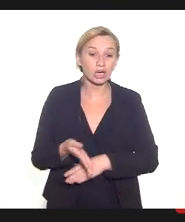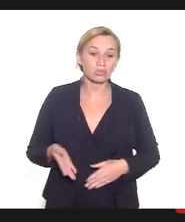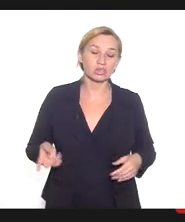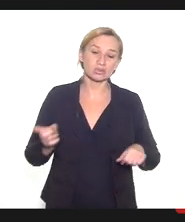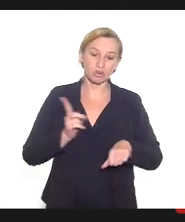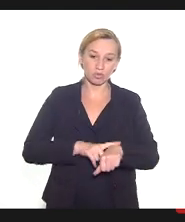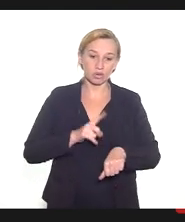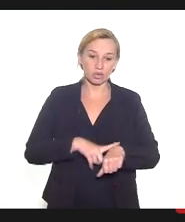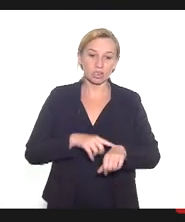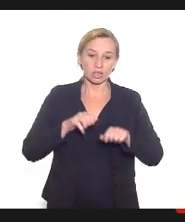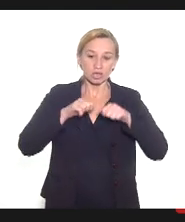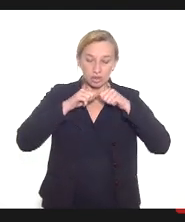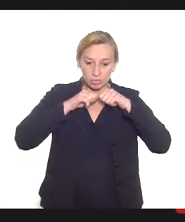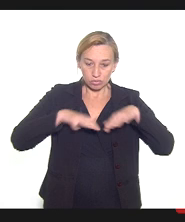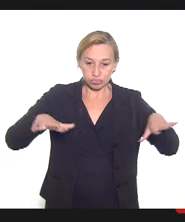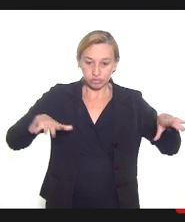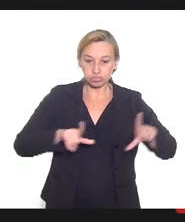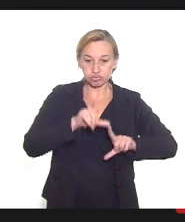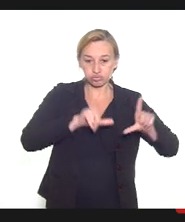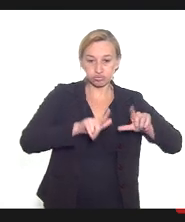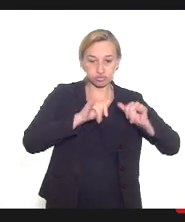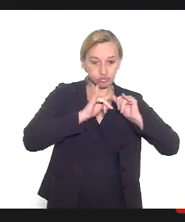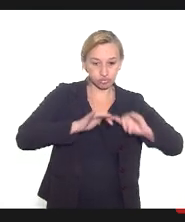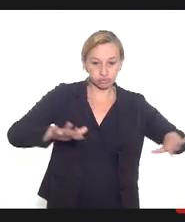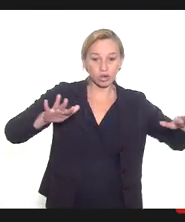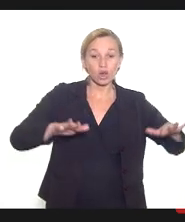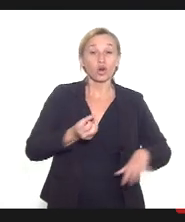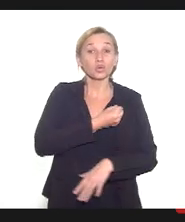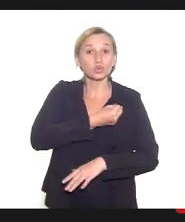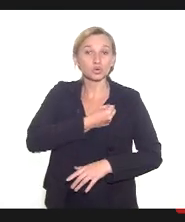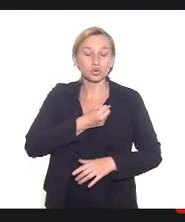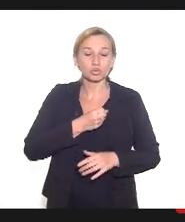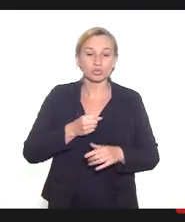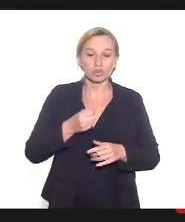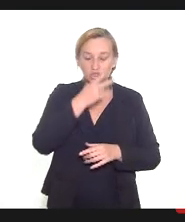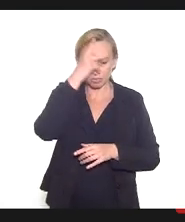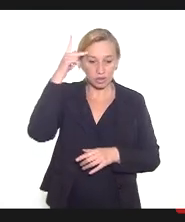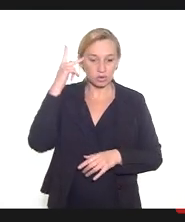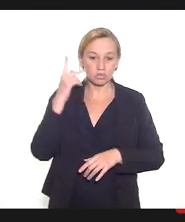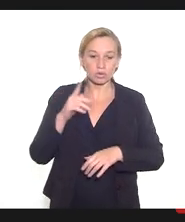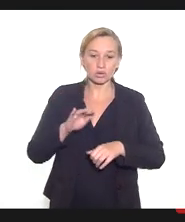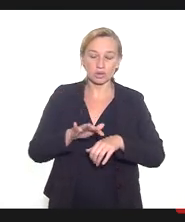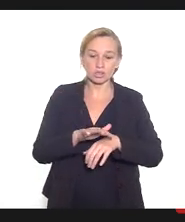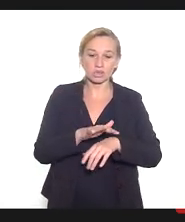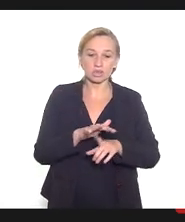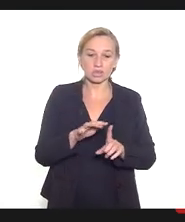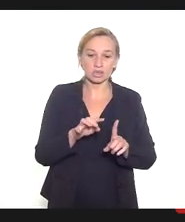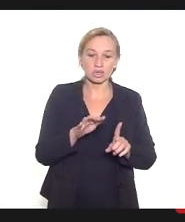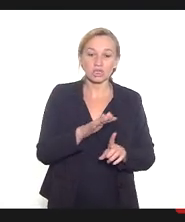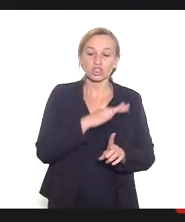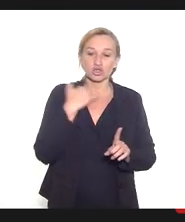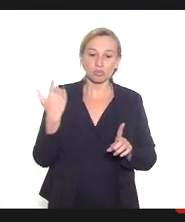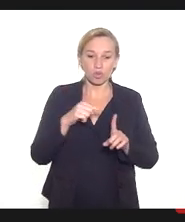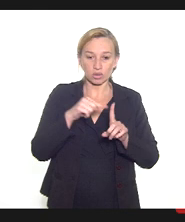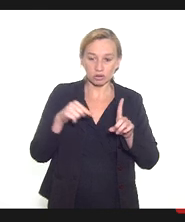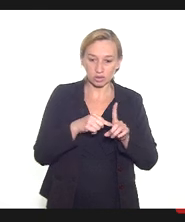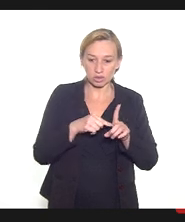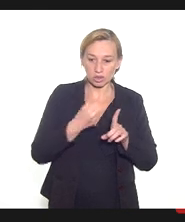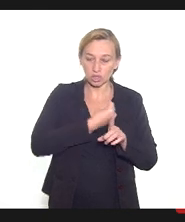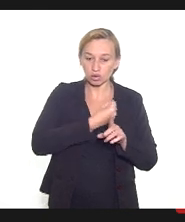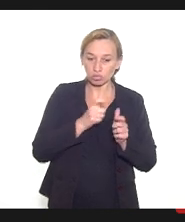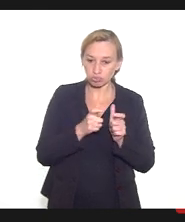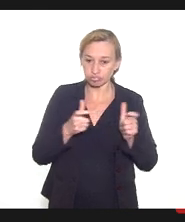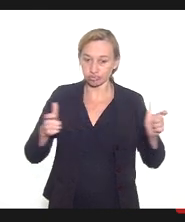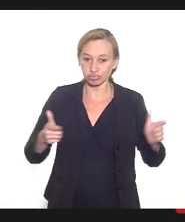A mídia já noticiou amplamente que o número de casos de COVID-19 ingestantes e o número de mortes está aumentando em